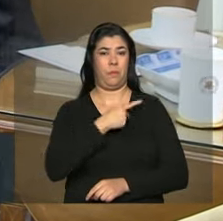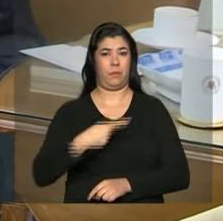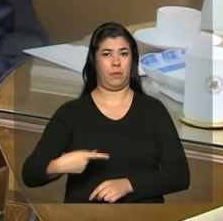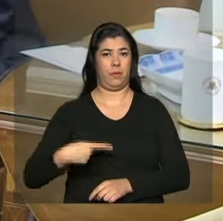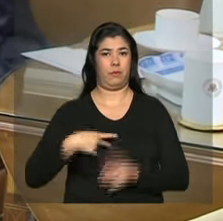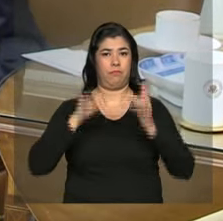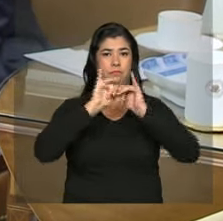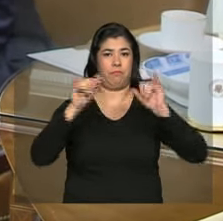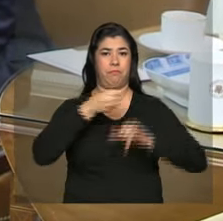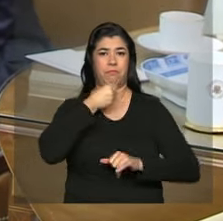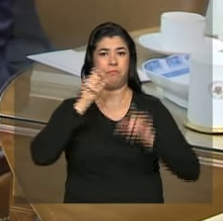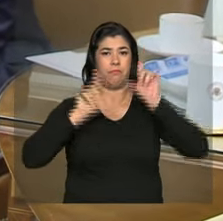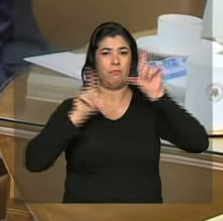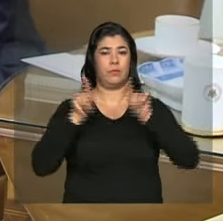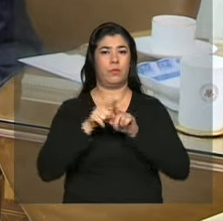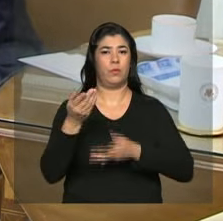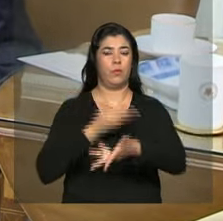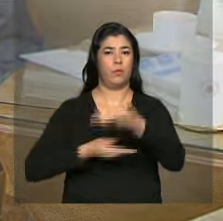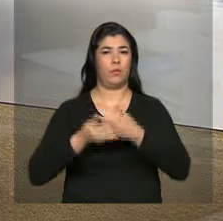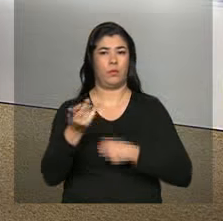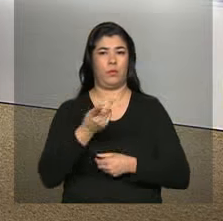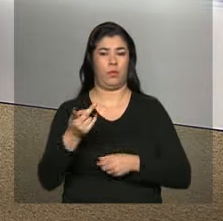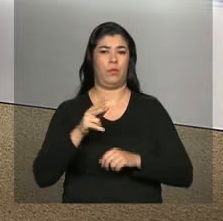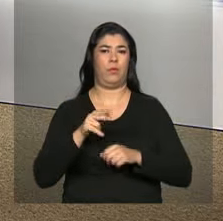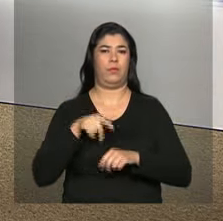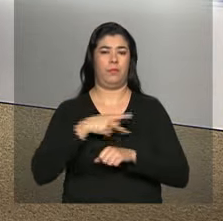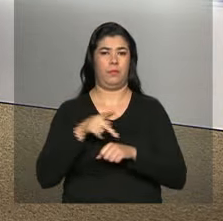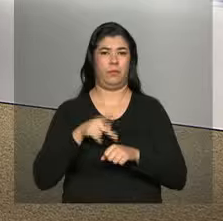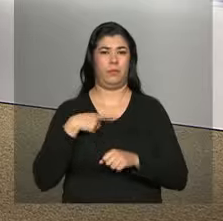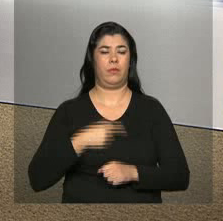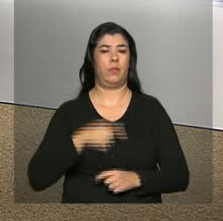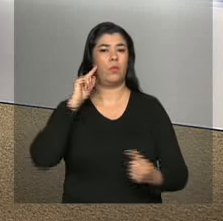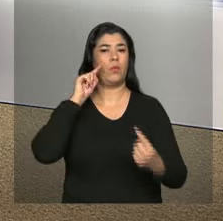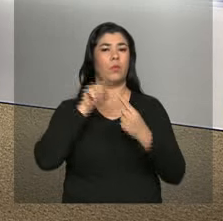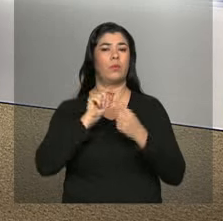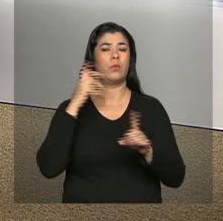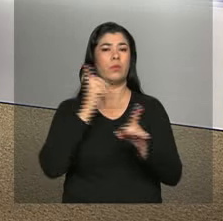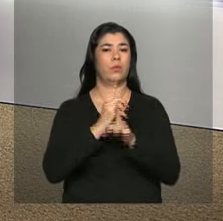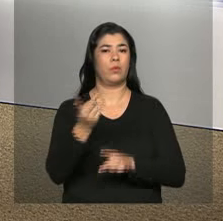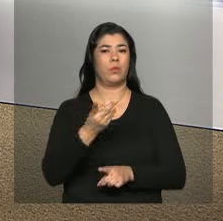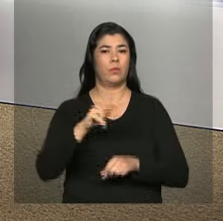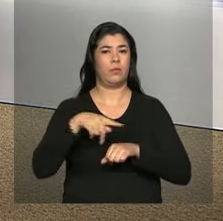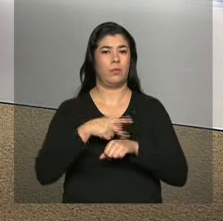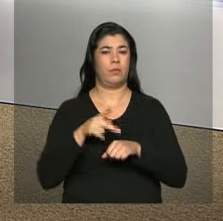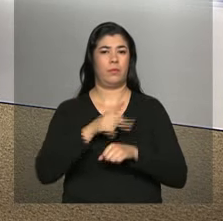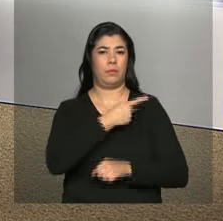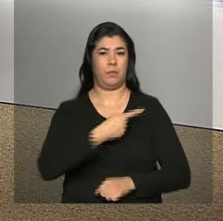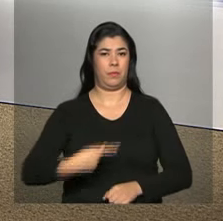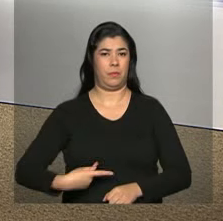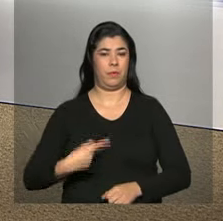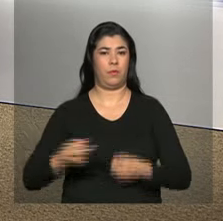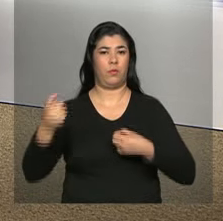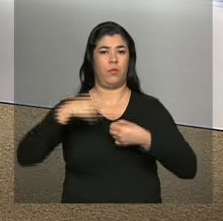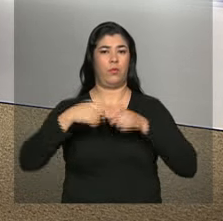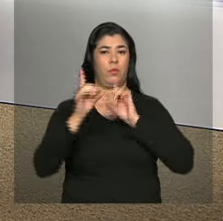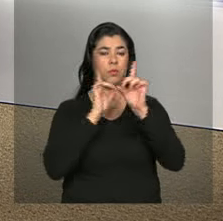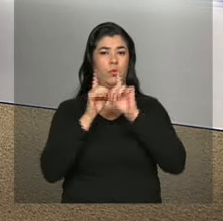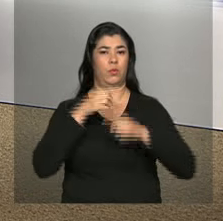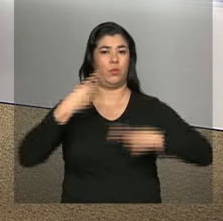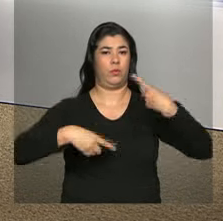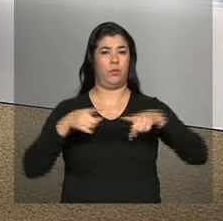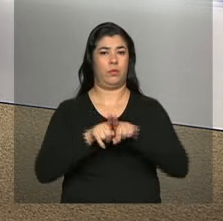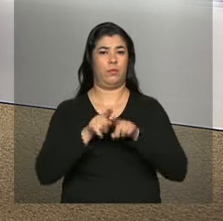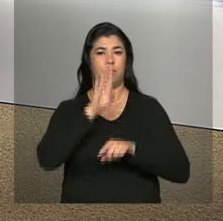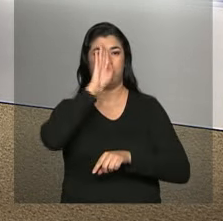imprensa sobre as relações entre os dois países. A intenção do encontro dos dois presidentes é a retomada do diálogo